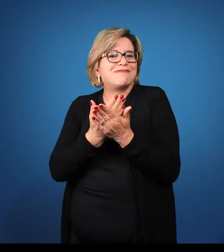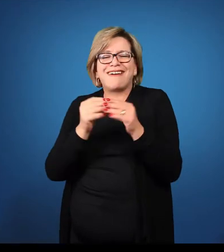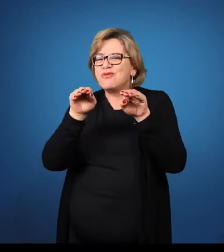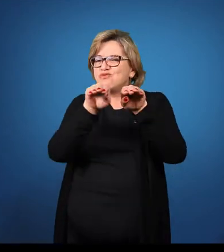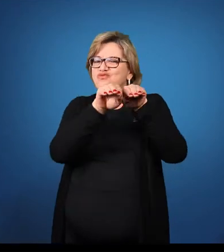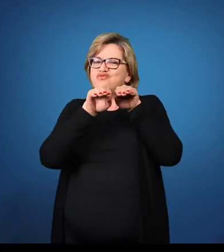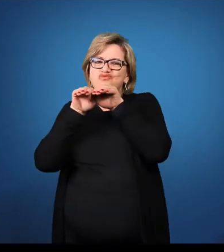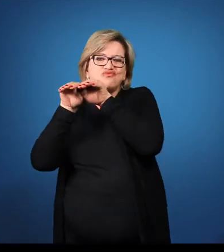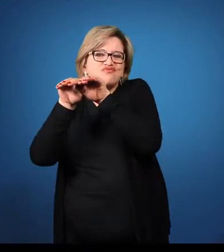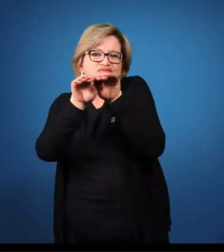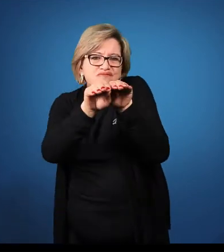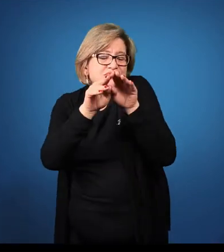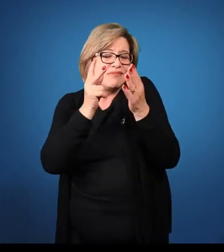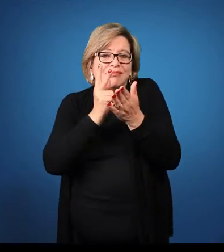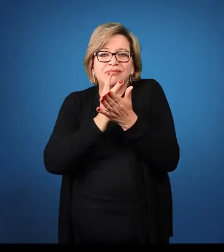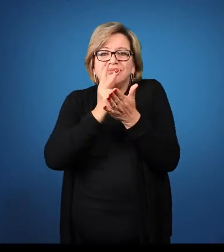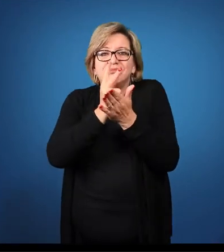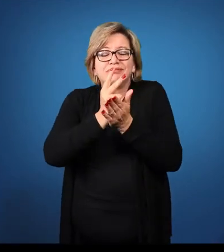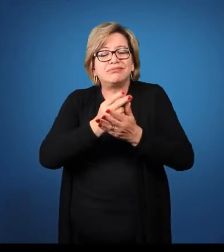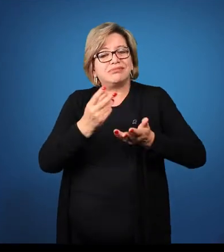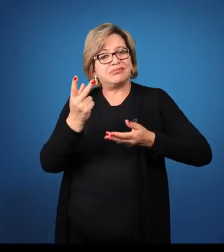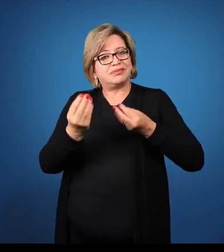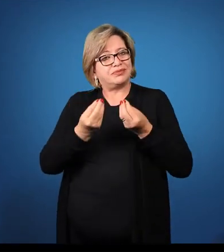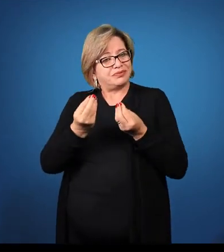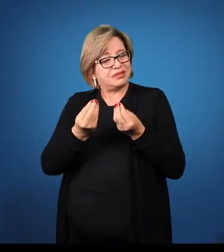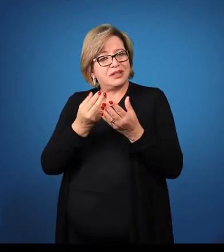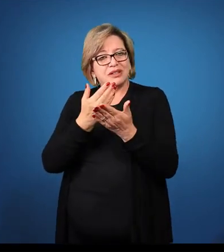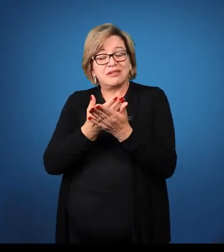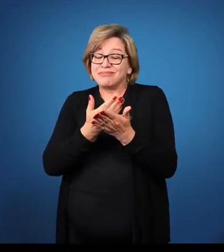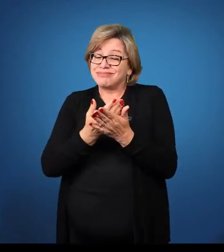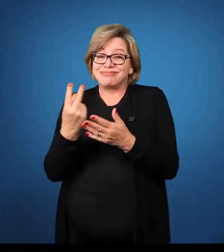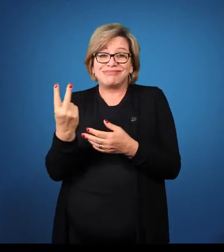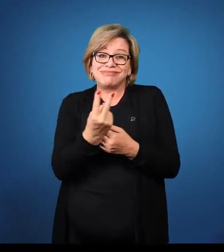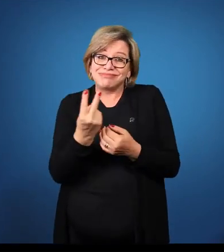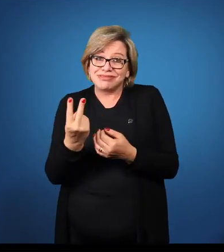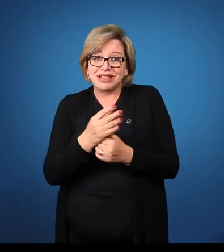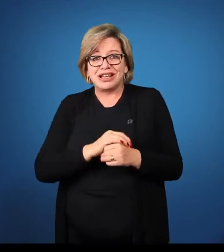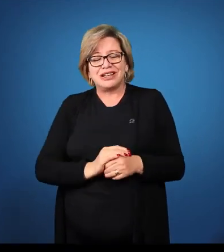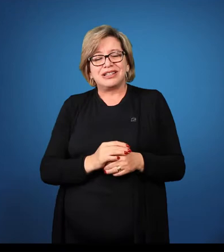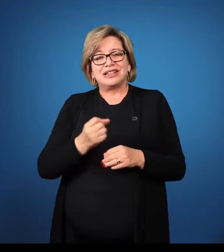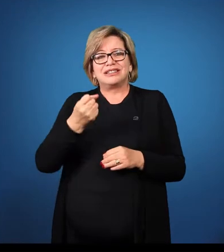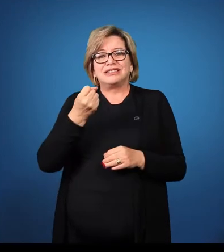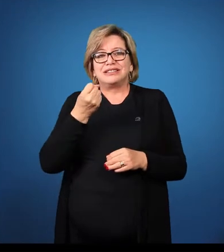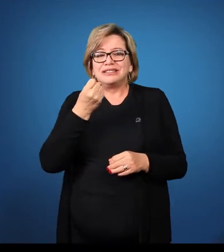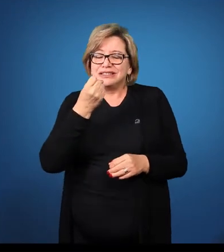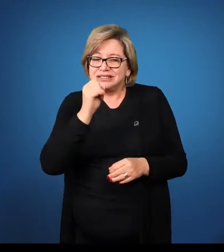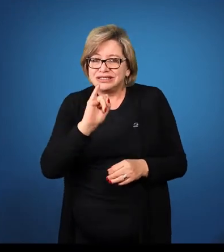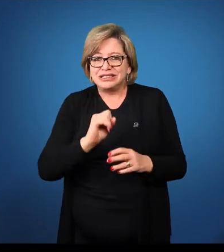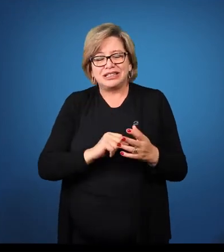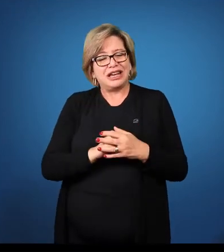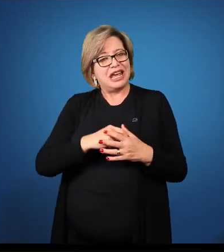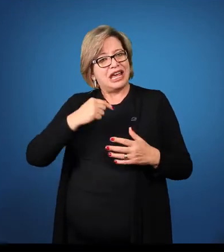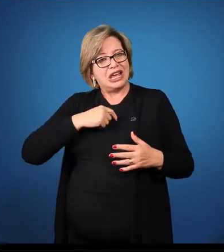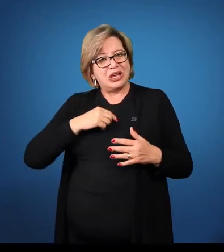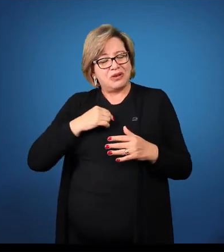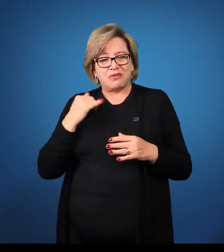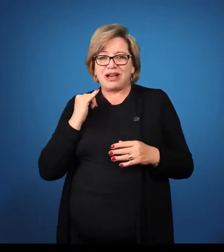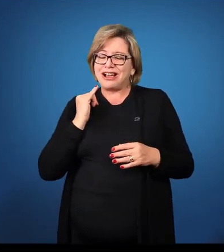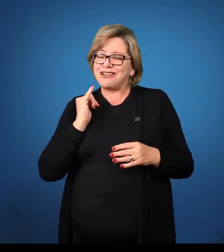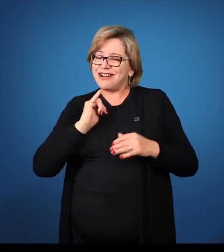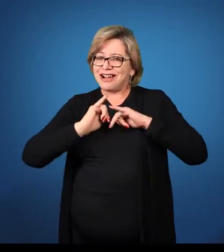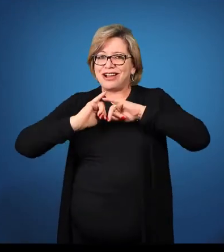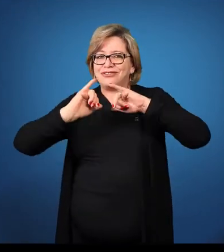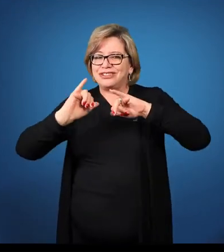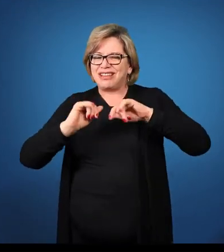estão num nível de igualdade de estudos. Ao dizer, Pedro